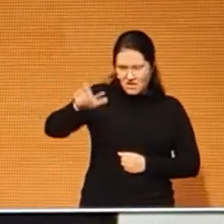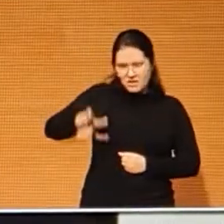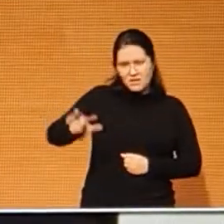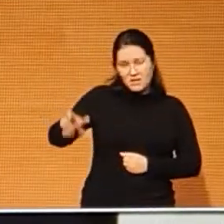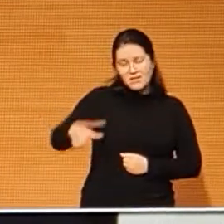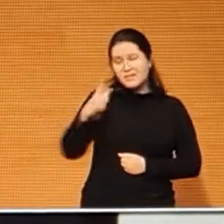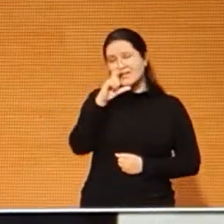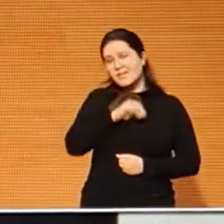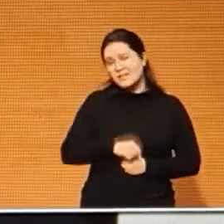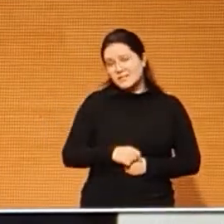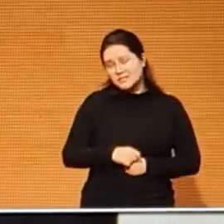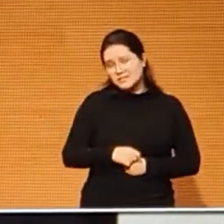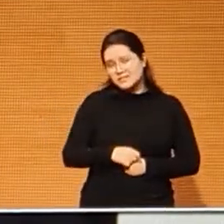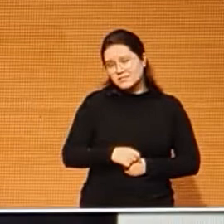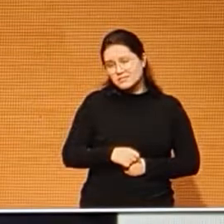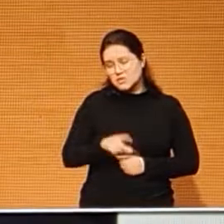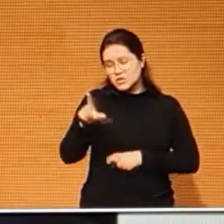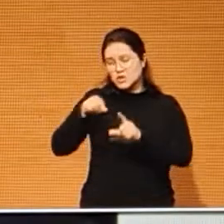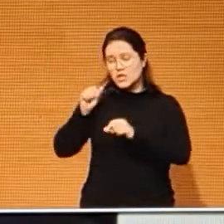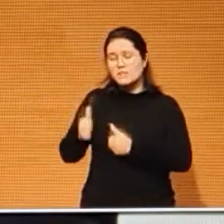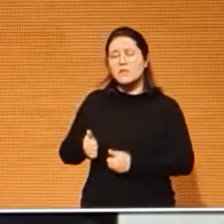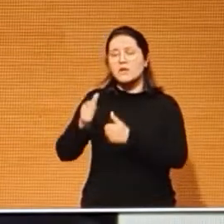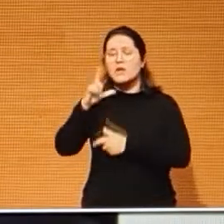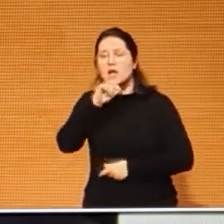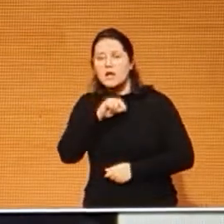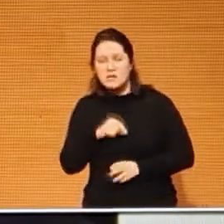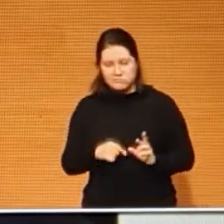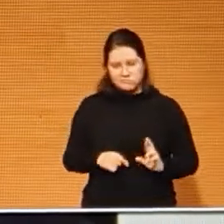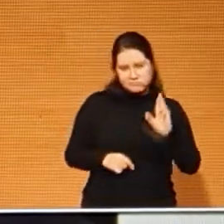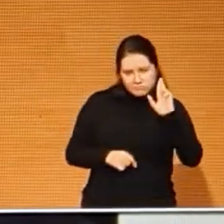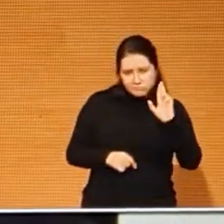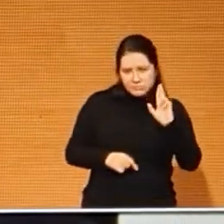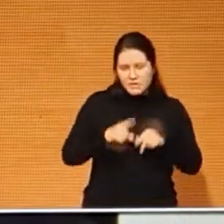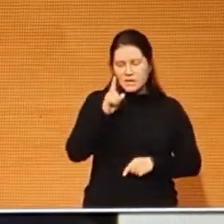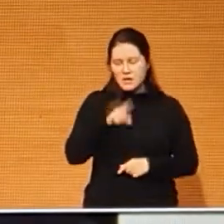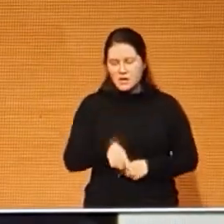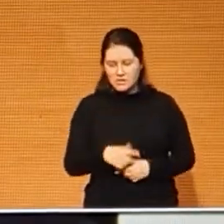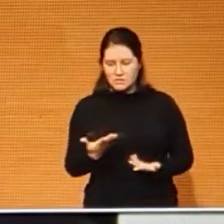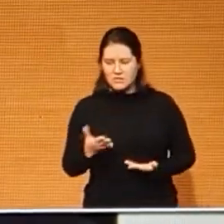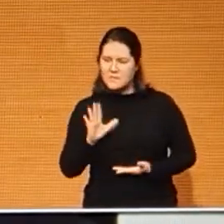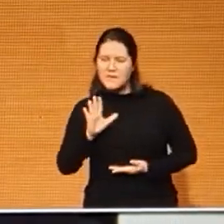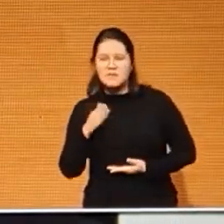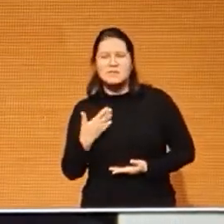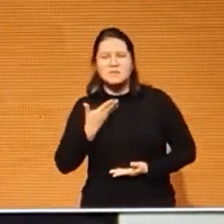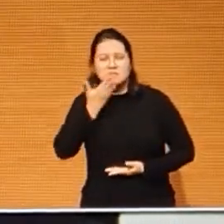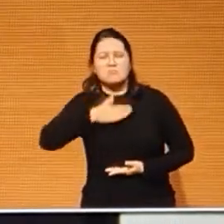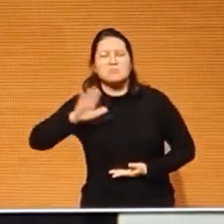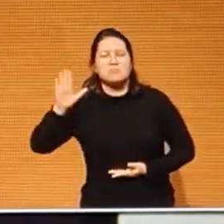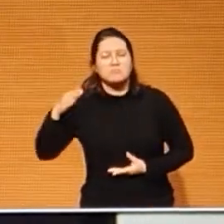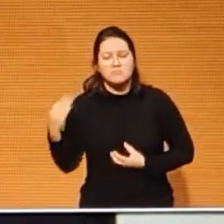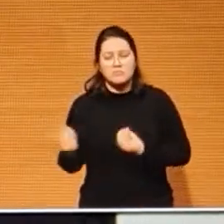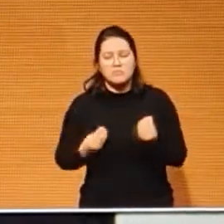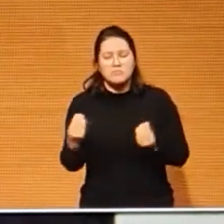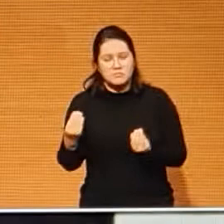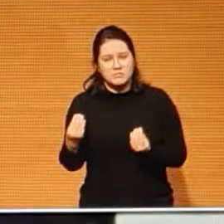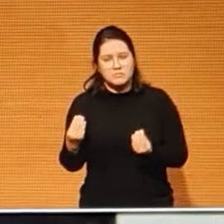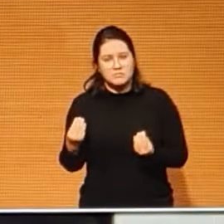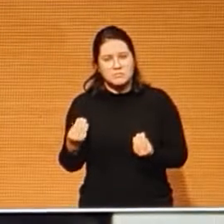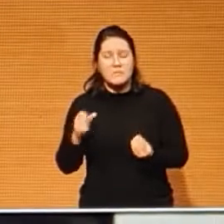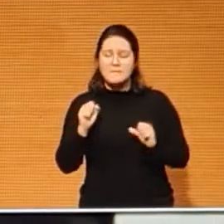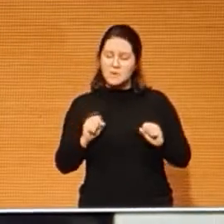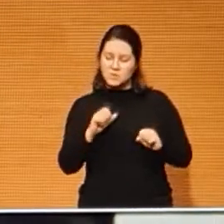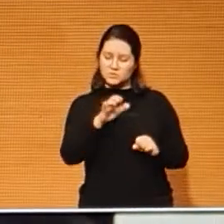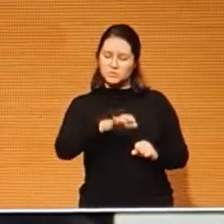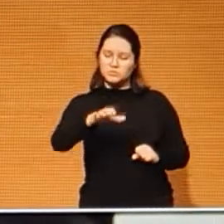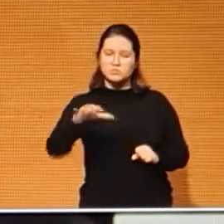melhores? Os chefes? Mas os candidatos em vínculo de experiência de até dois anos poderão estar em lugares diferentes, com